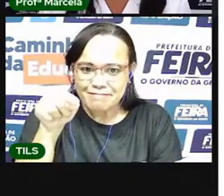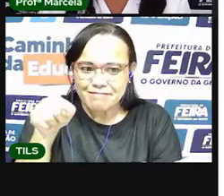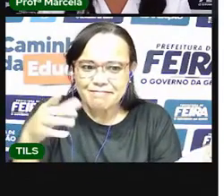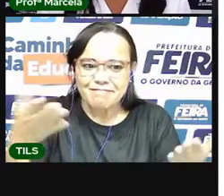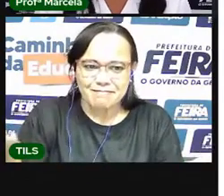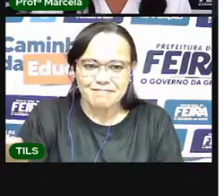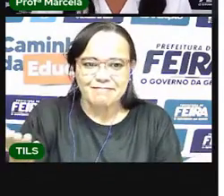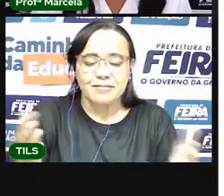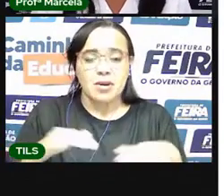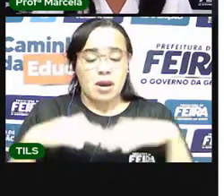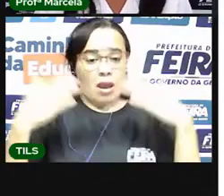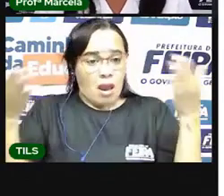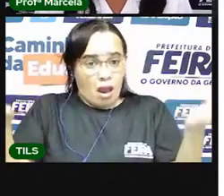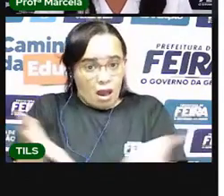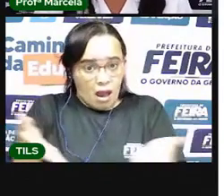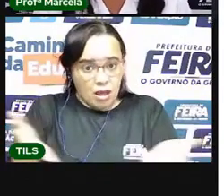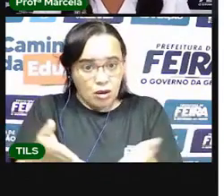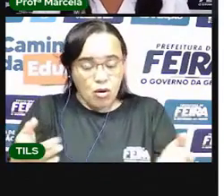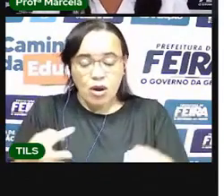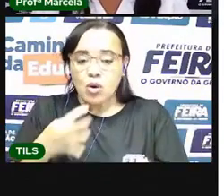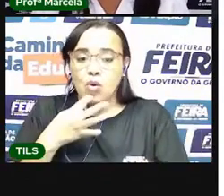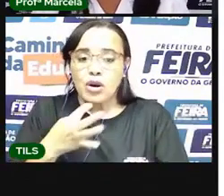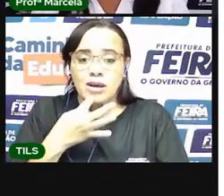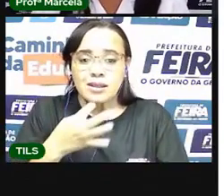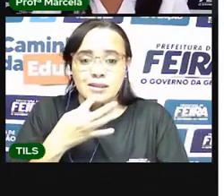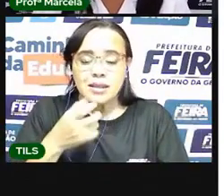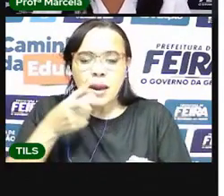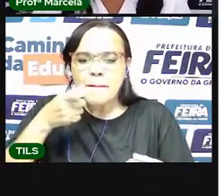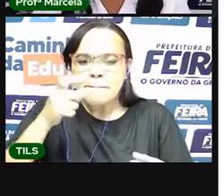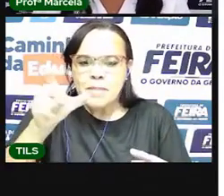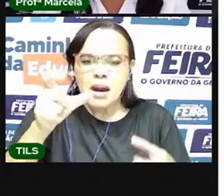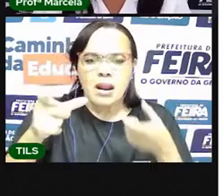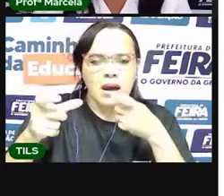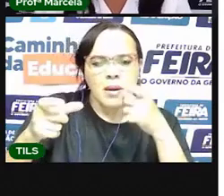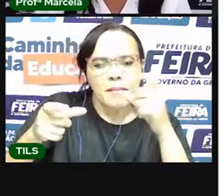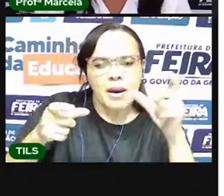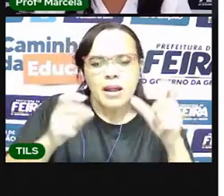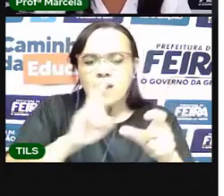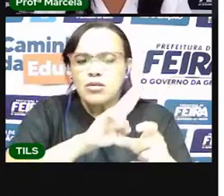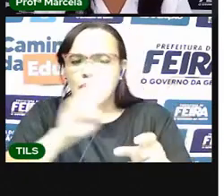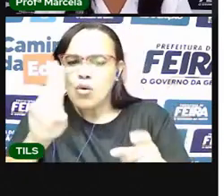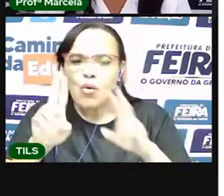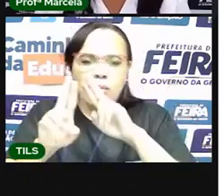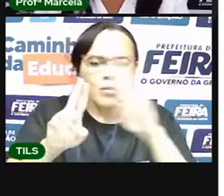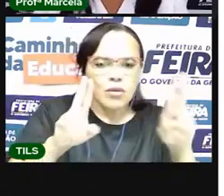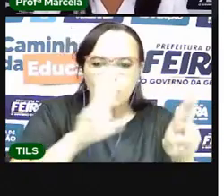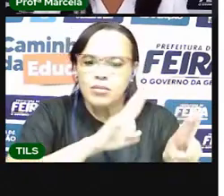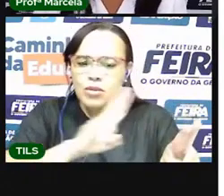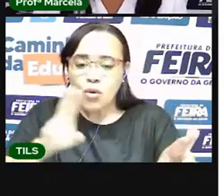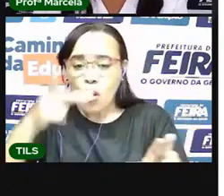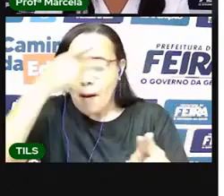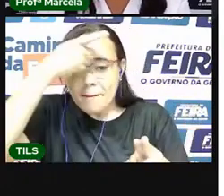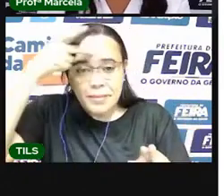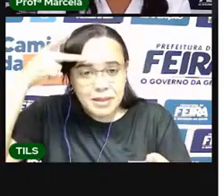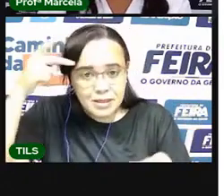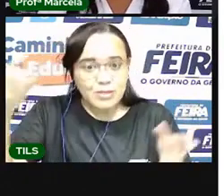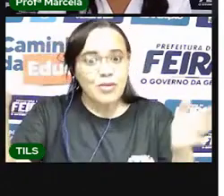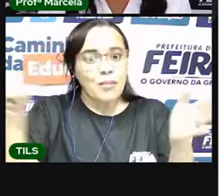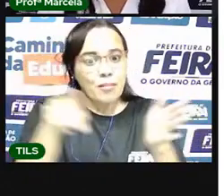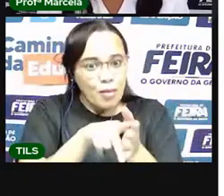Agora a gente vai conhecer algumas palavras, alguns nomes de pessoas de origem indígena.